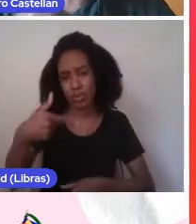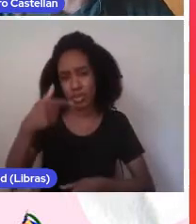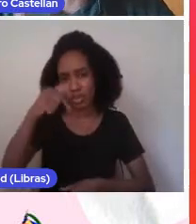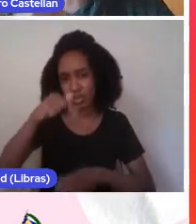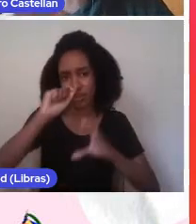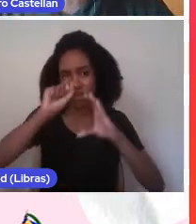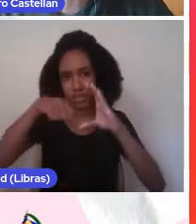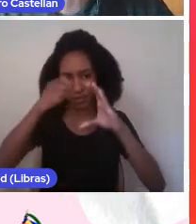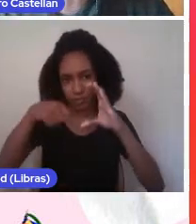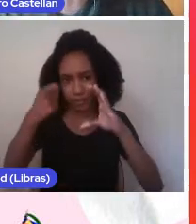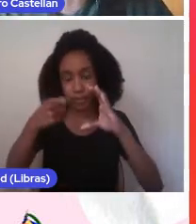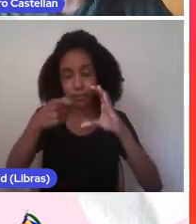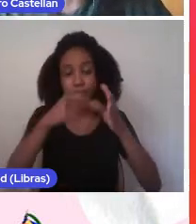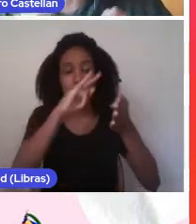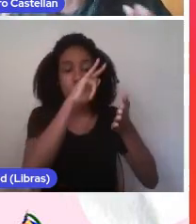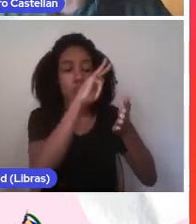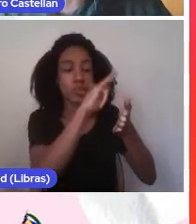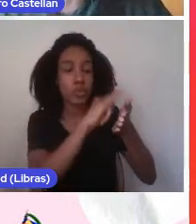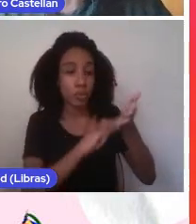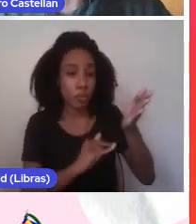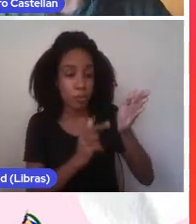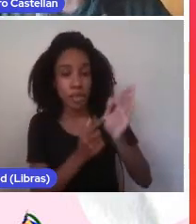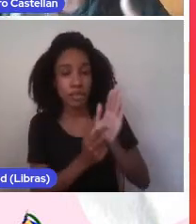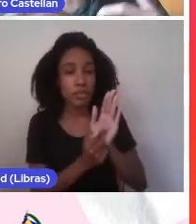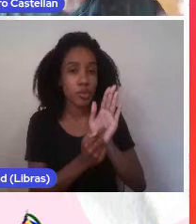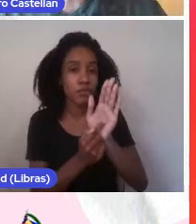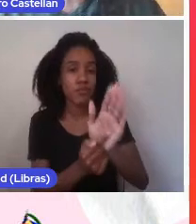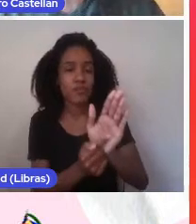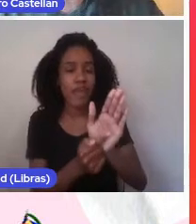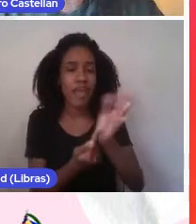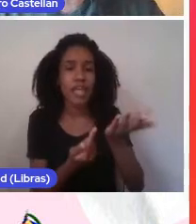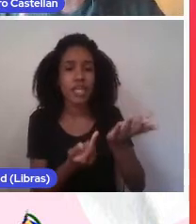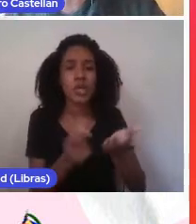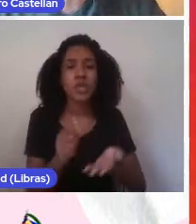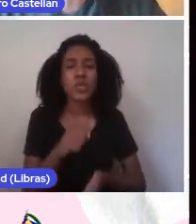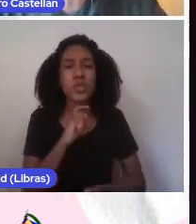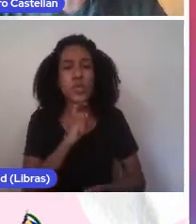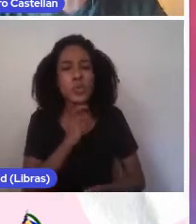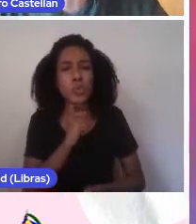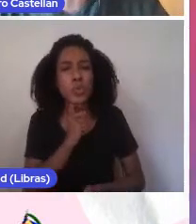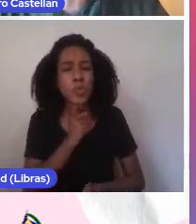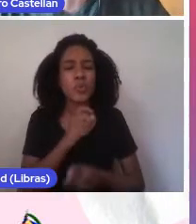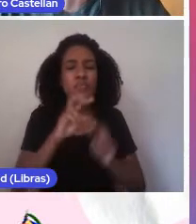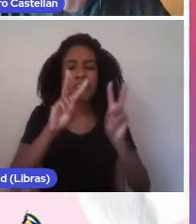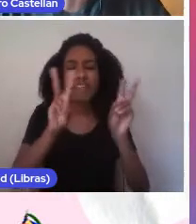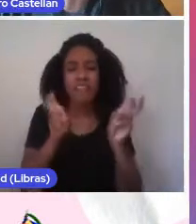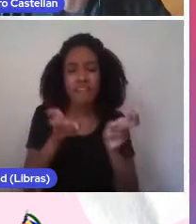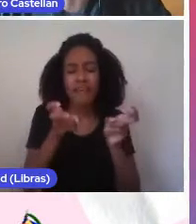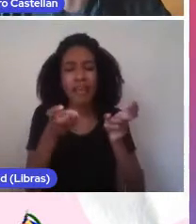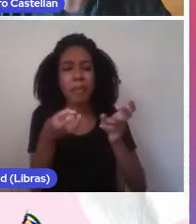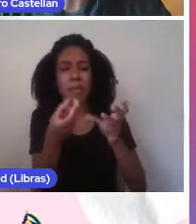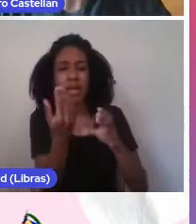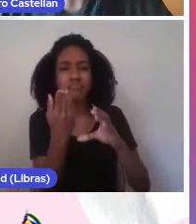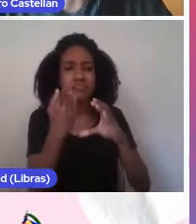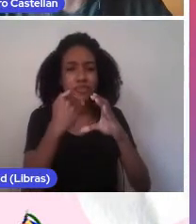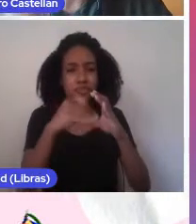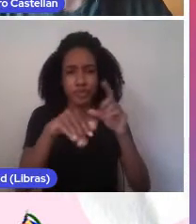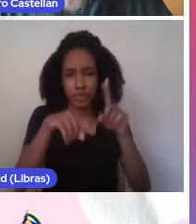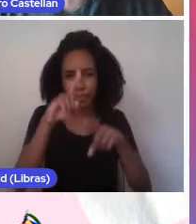Este é um documento consultivo para esclarecer quaisquer dúvidas que possam surgir na hora do envio do material.